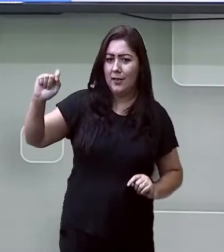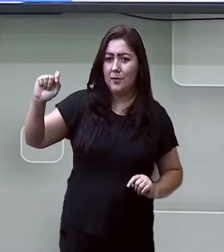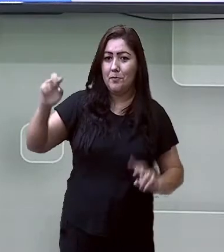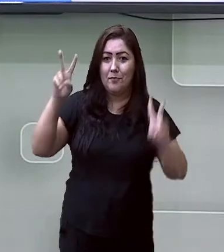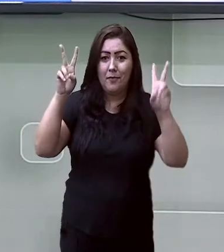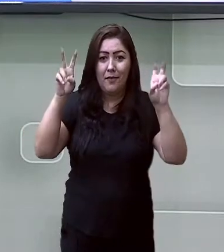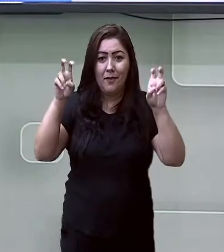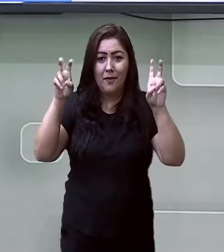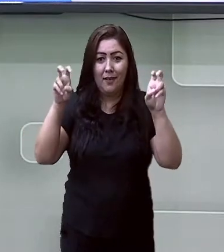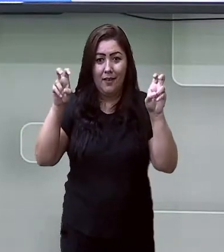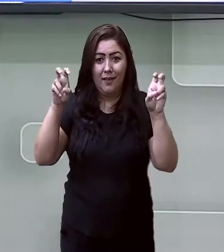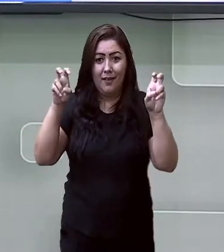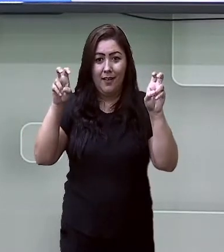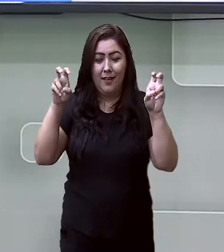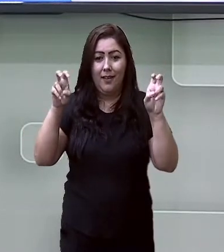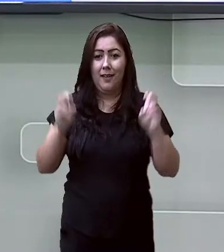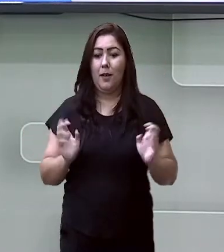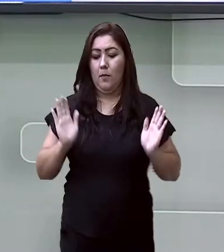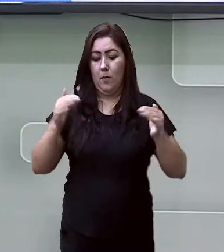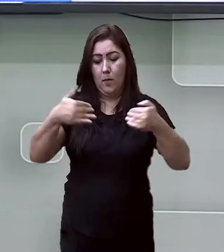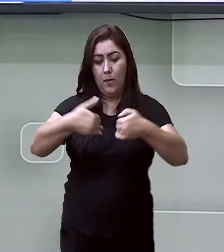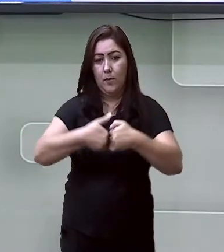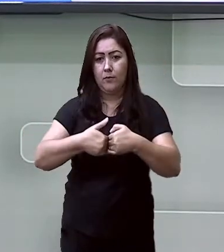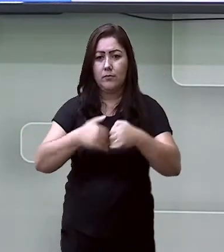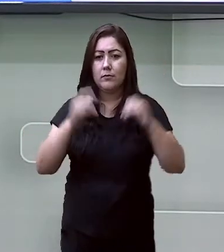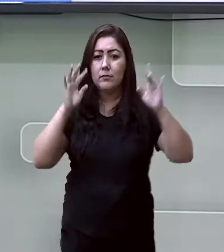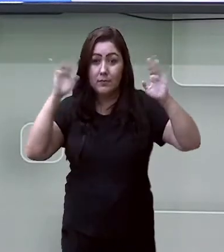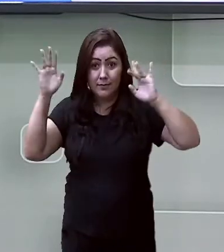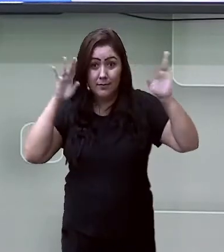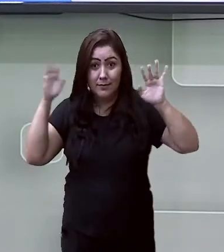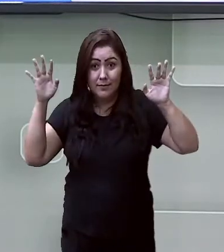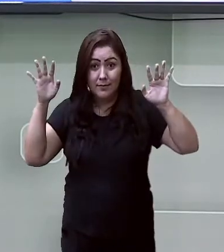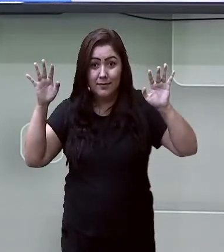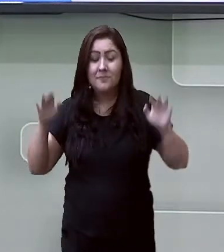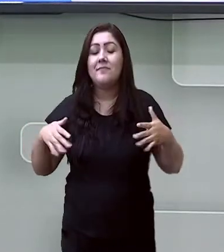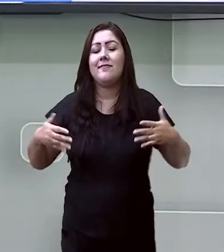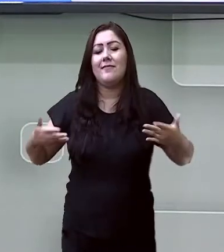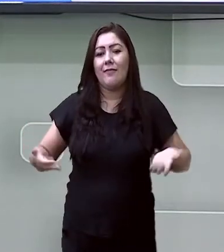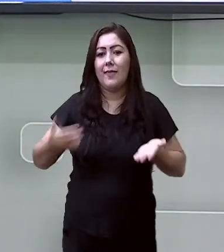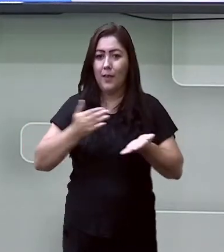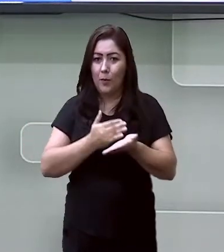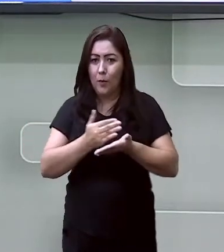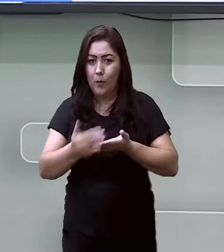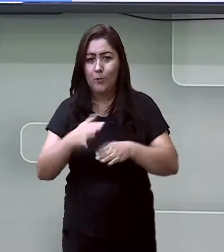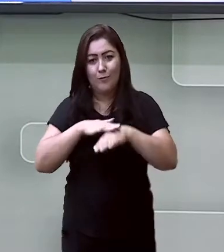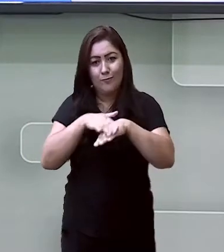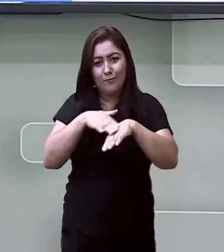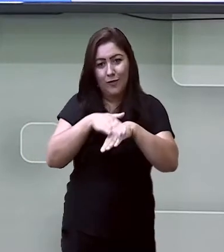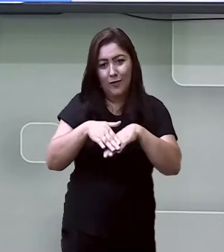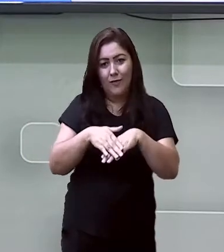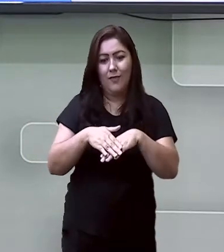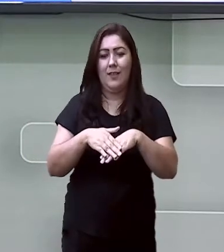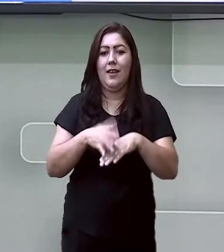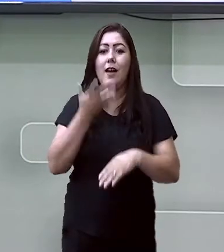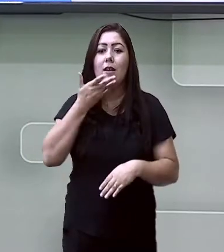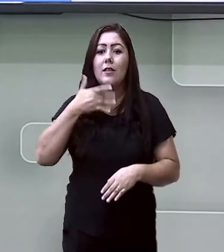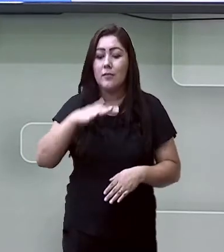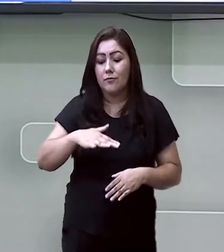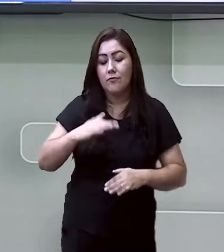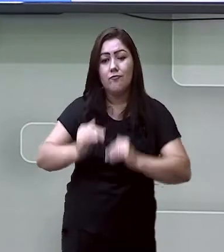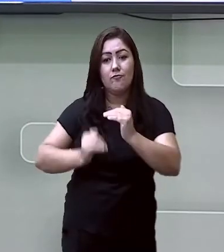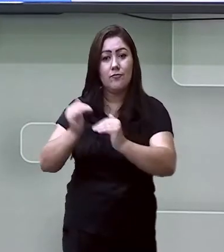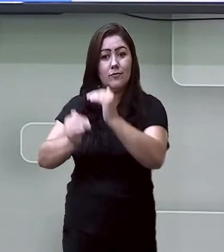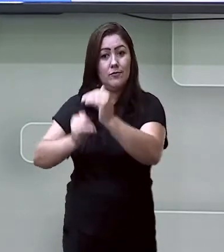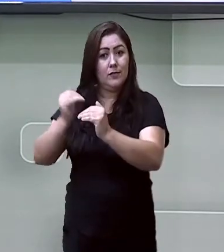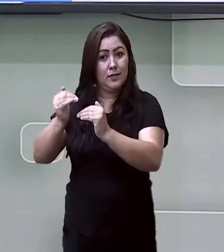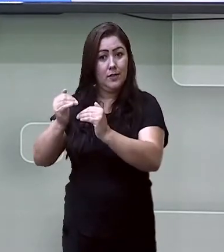E por isso eu vim conversar um pouquinho com vocês sobre o desenvolvimento infantil e quais são aqueles sinais de alerta